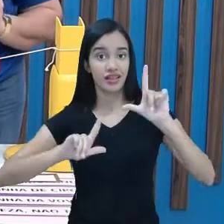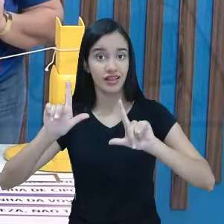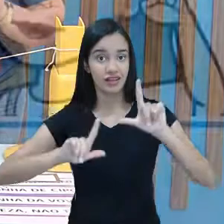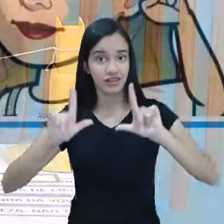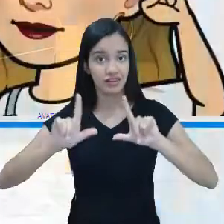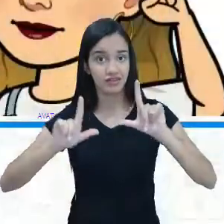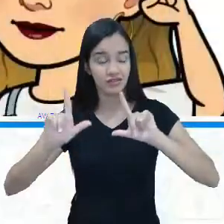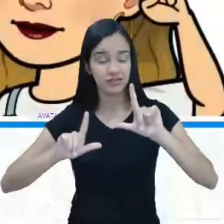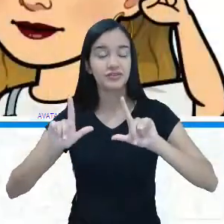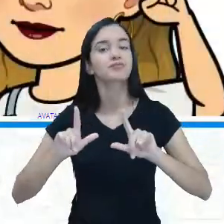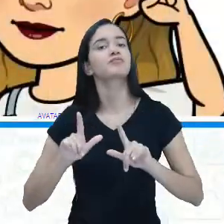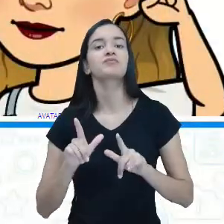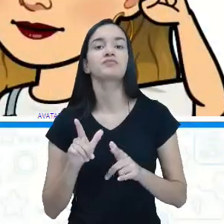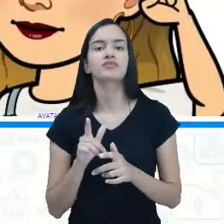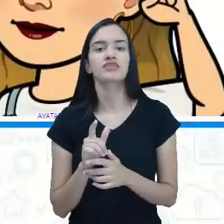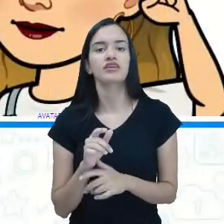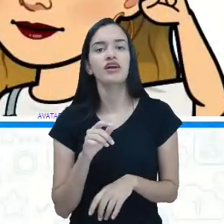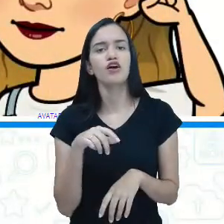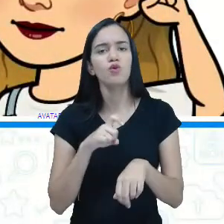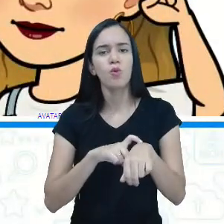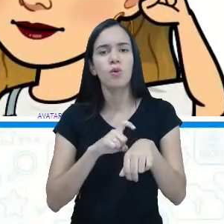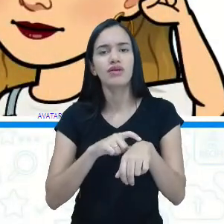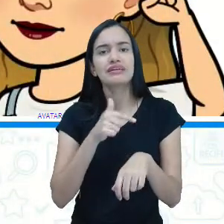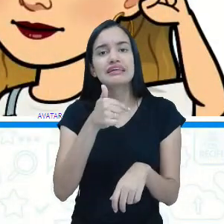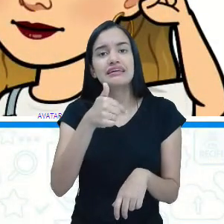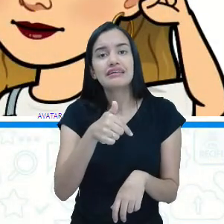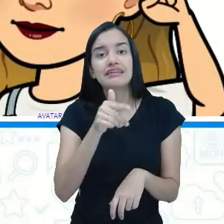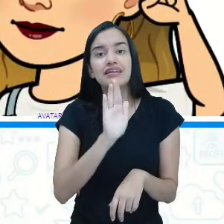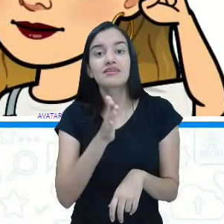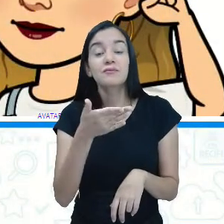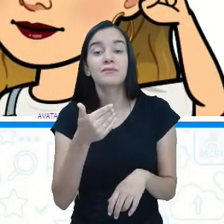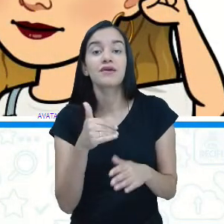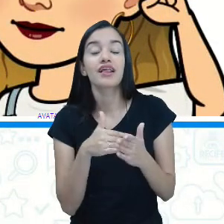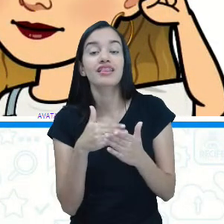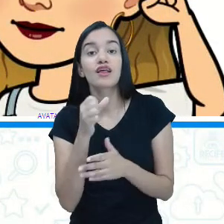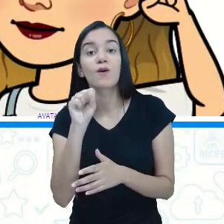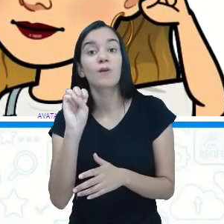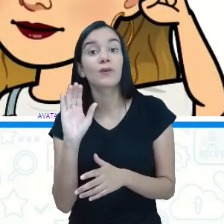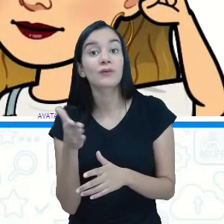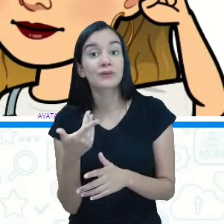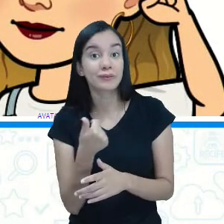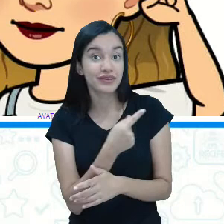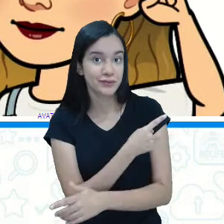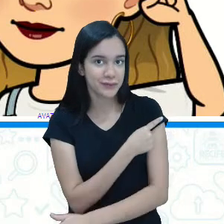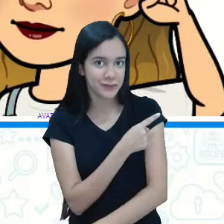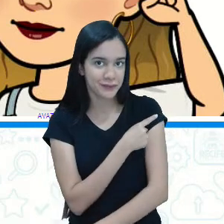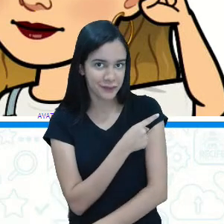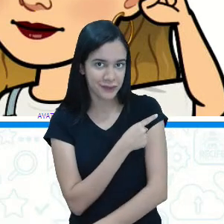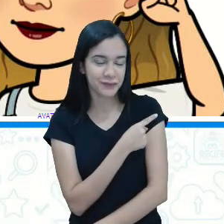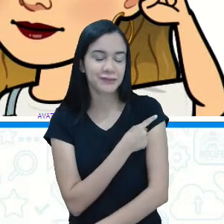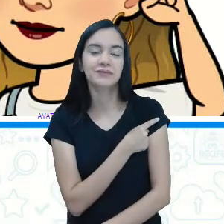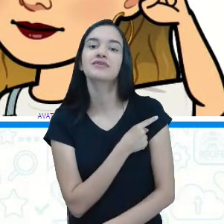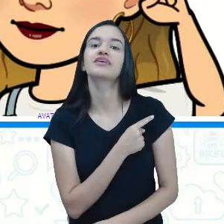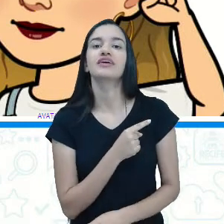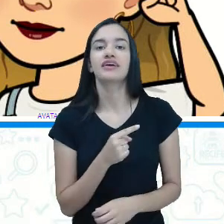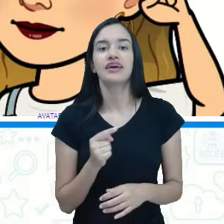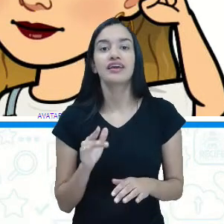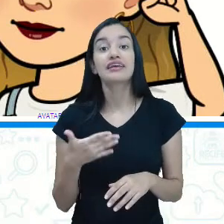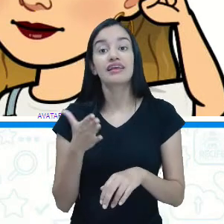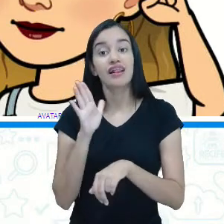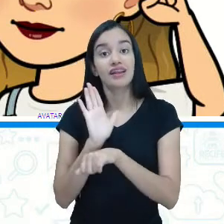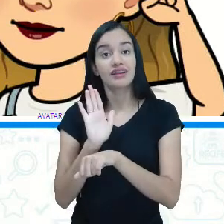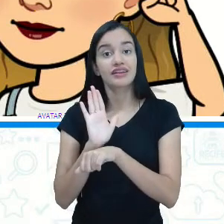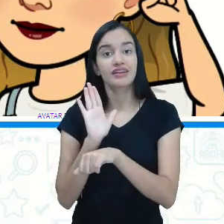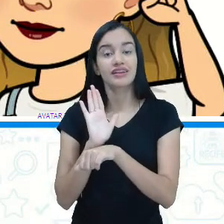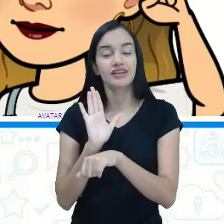Nordeste, passa a partir das 7h30 até as 8h30, as aulas do primeiro ano. E a tarde,